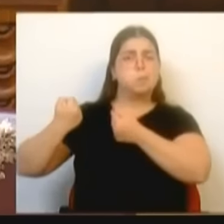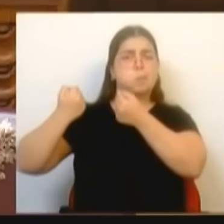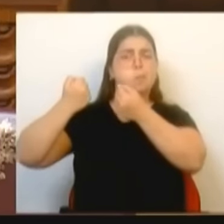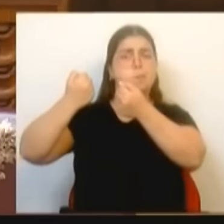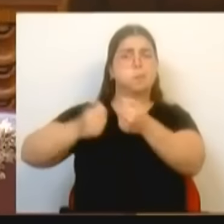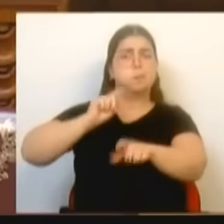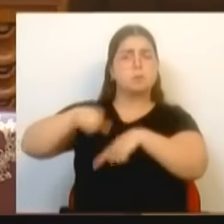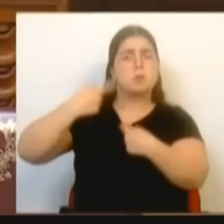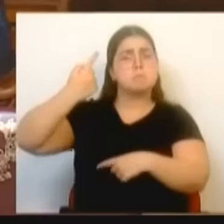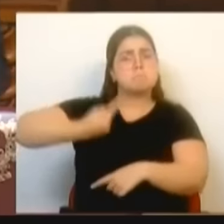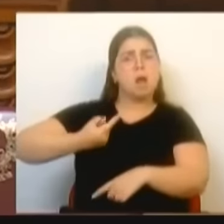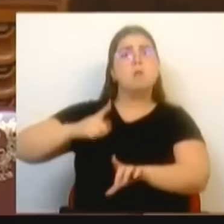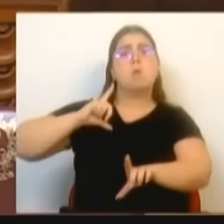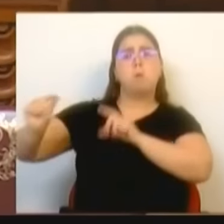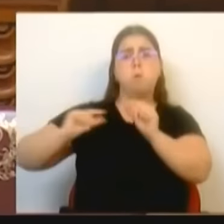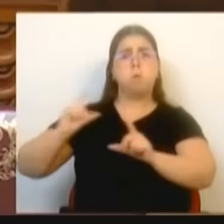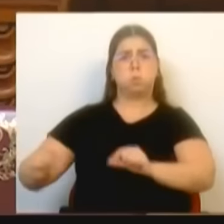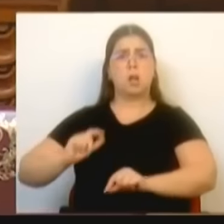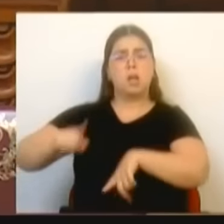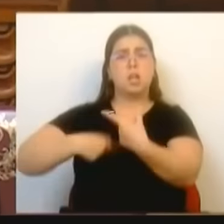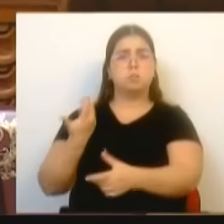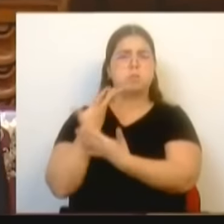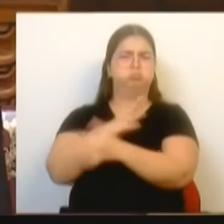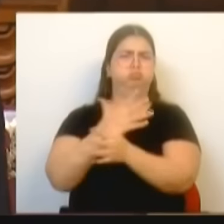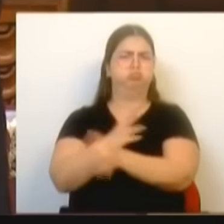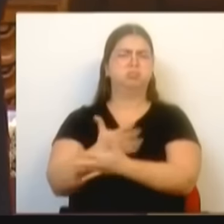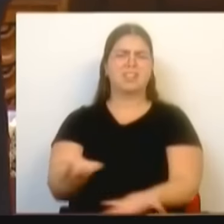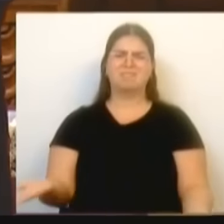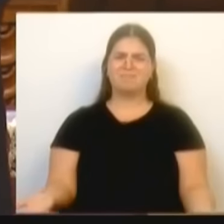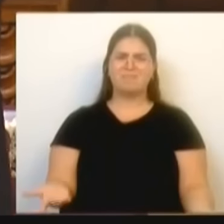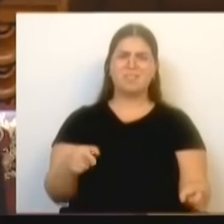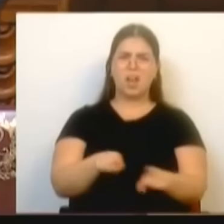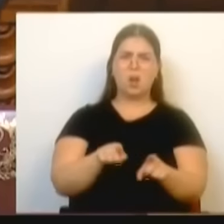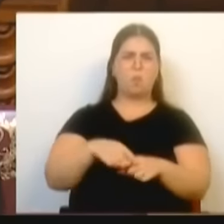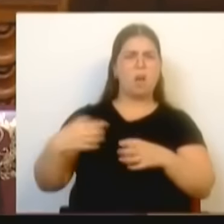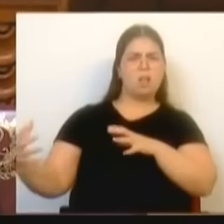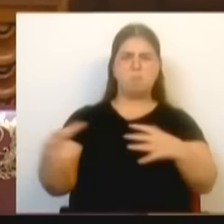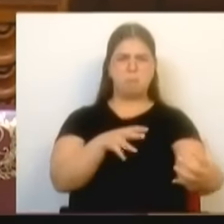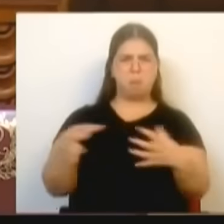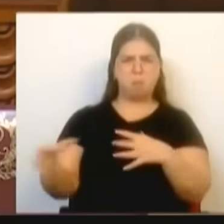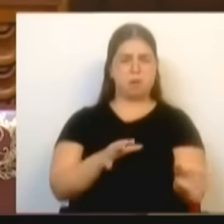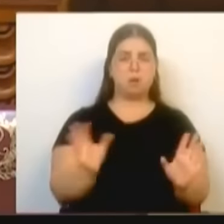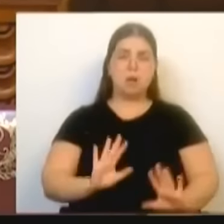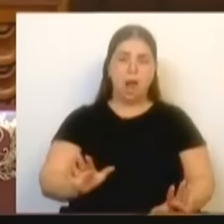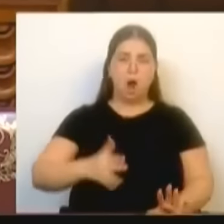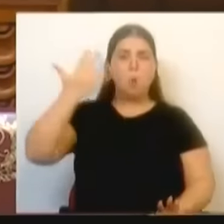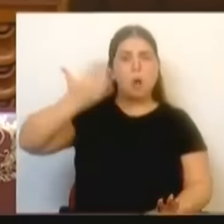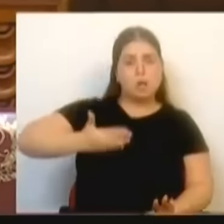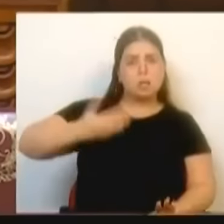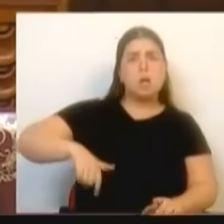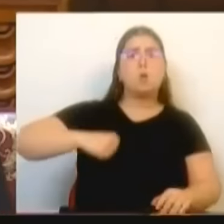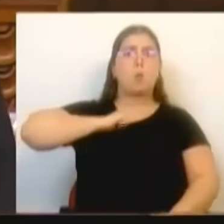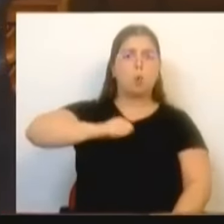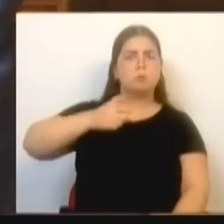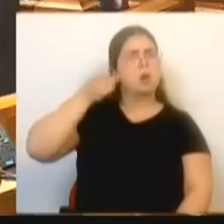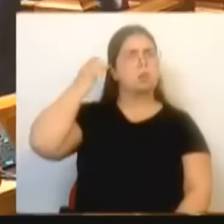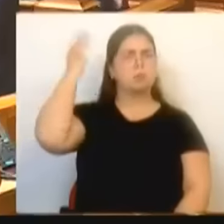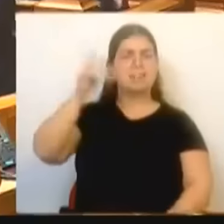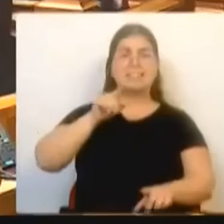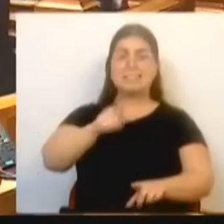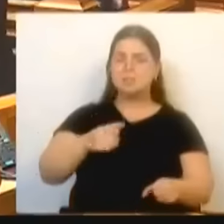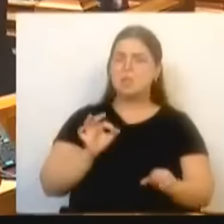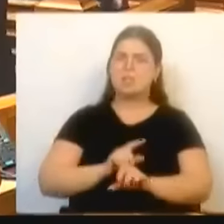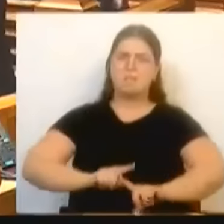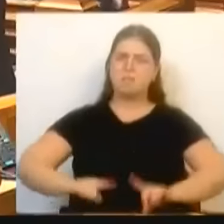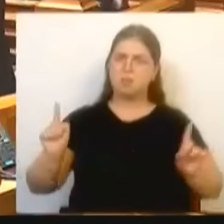autocarro. Um autocarro que depois é incendiado, desculpe lá, não é uns contra os outros, é o Estado de Direito contra a Bandidade. Essa é a grande diferença. Essa é a